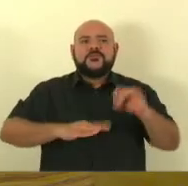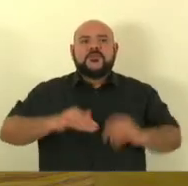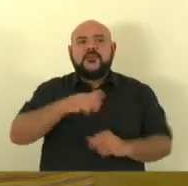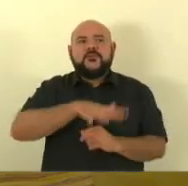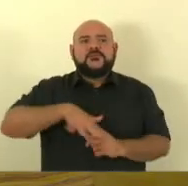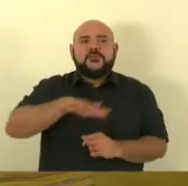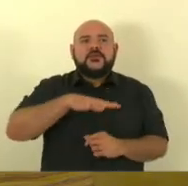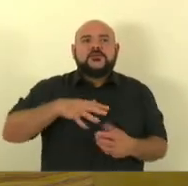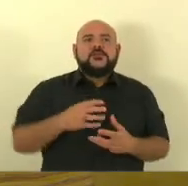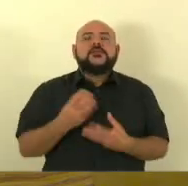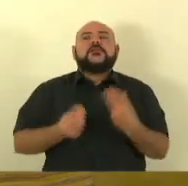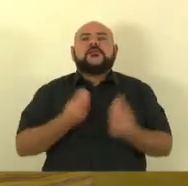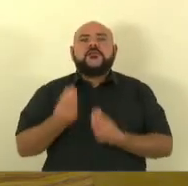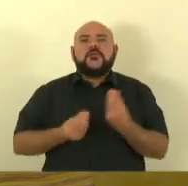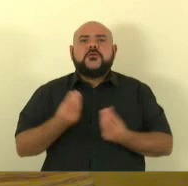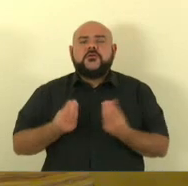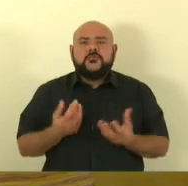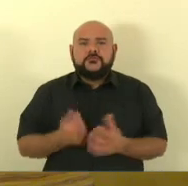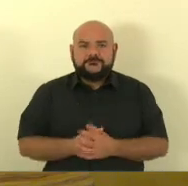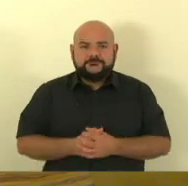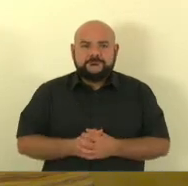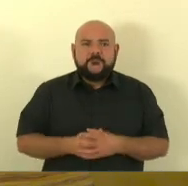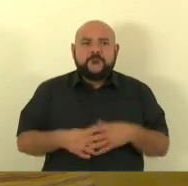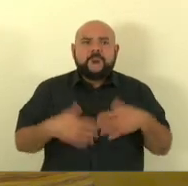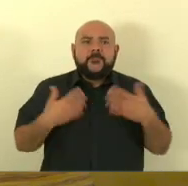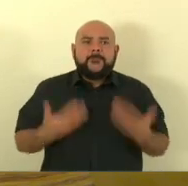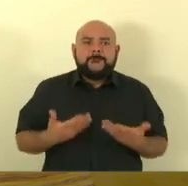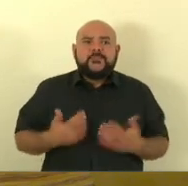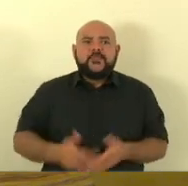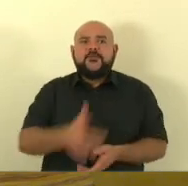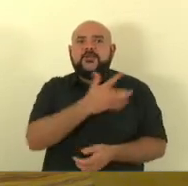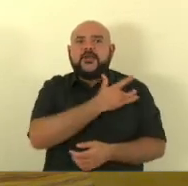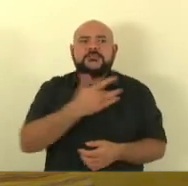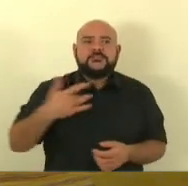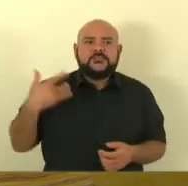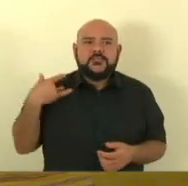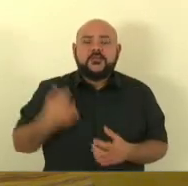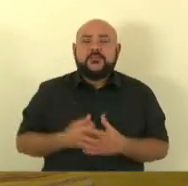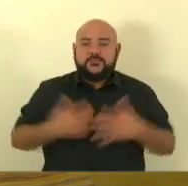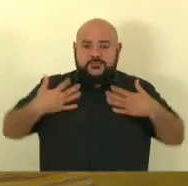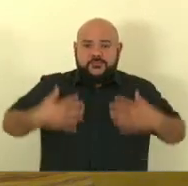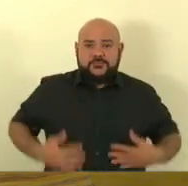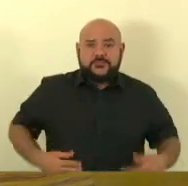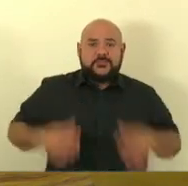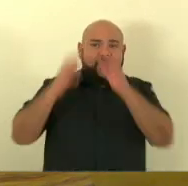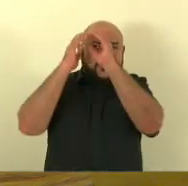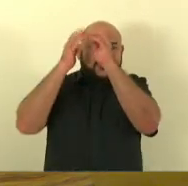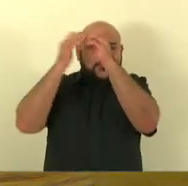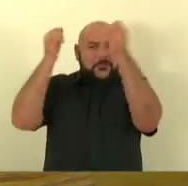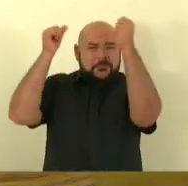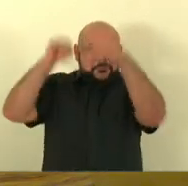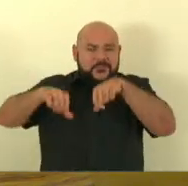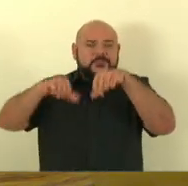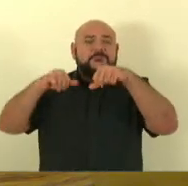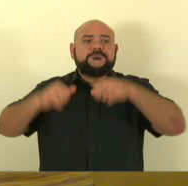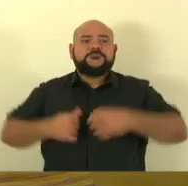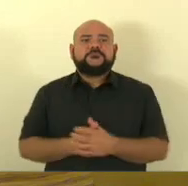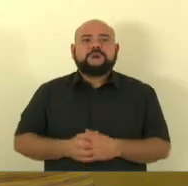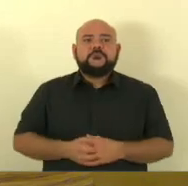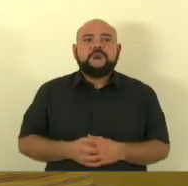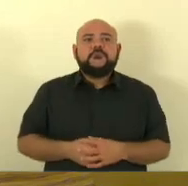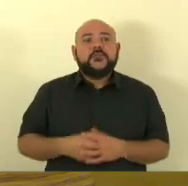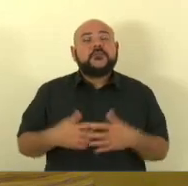servidores públicos, com certeza, além da saúde física, a saúde mental deles também não vai bem. Então nós queremos deixar